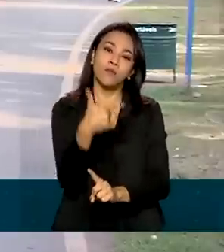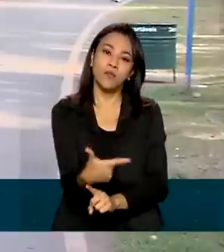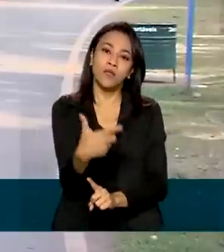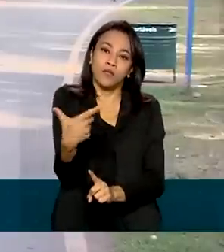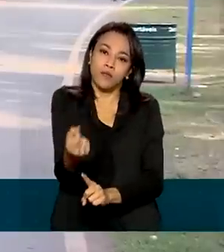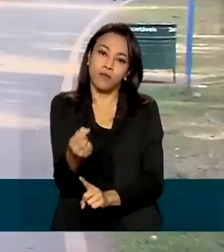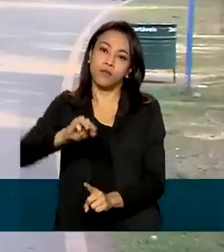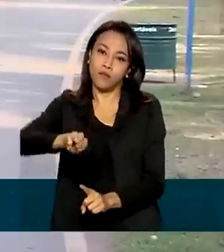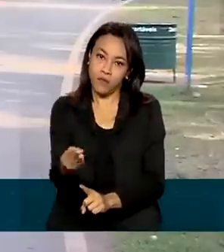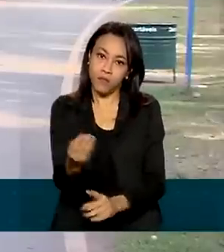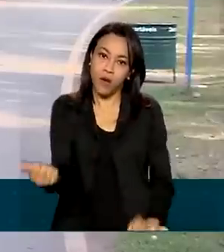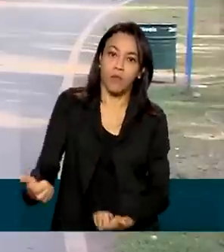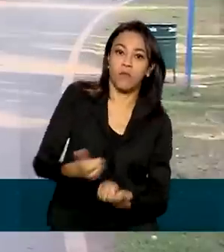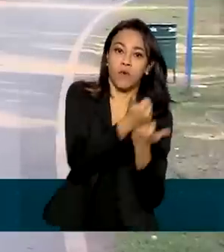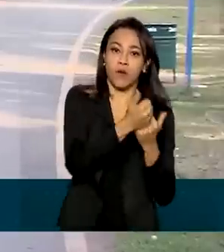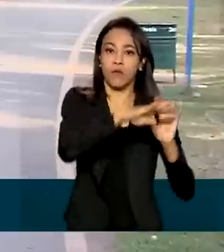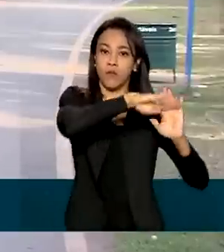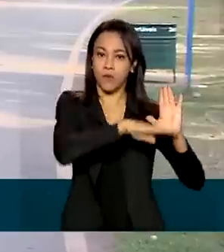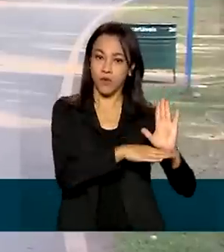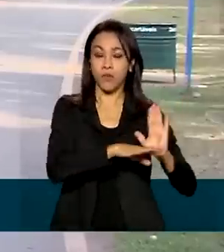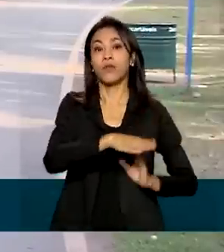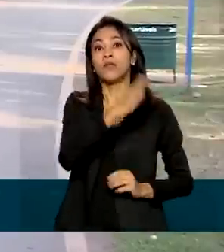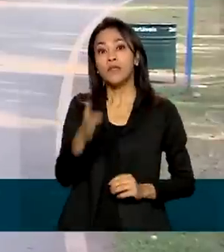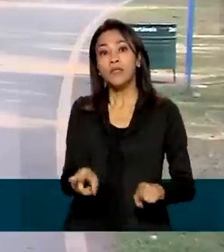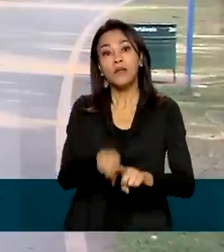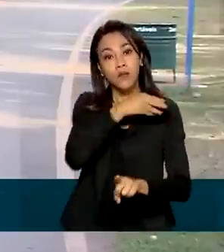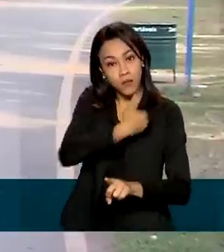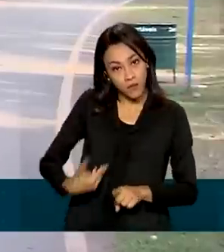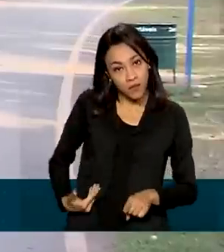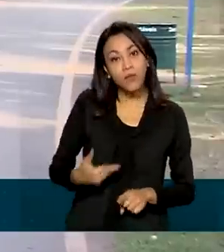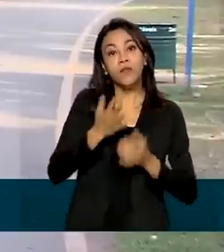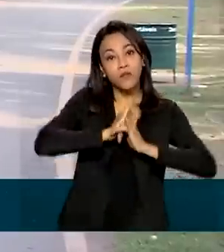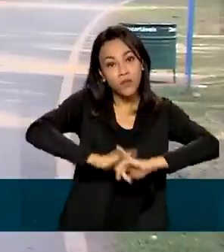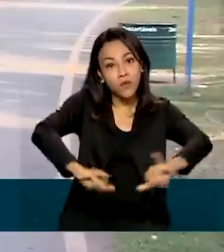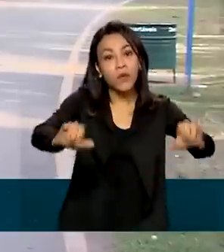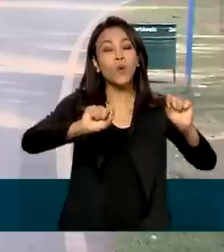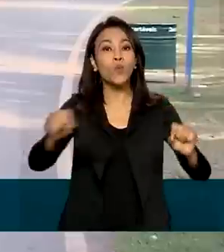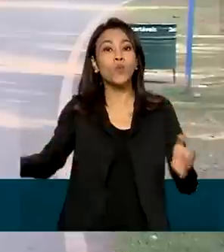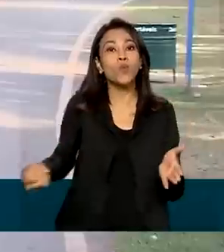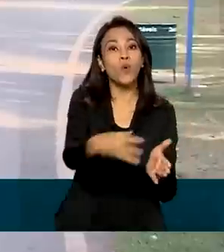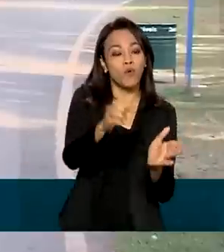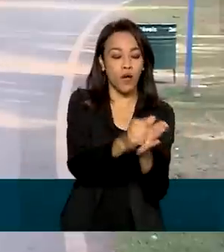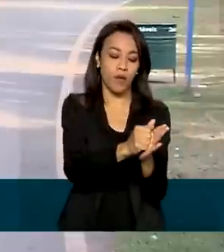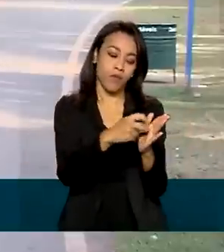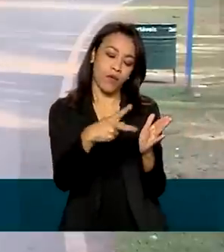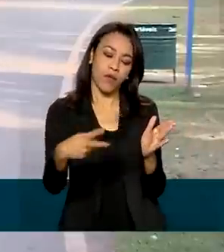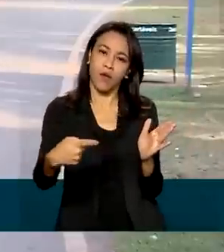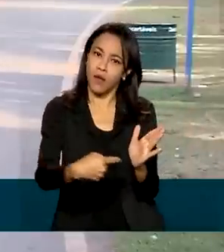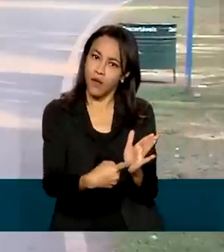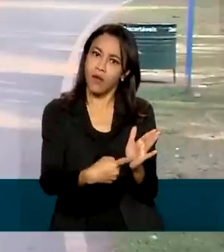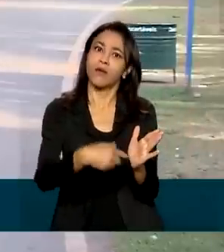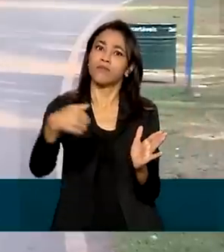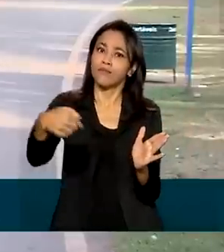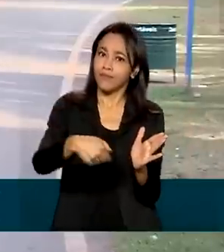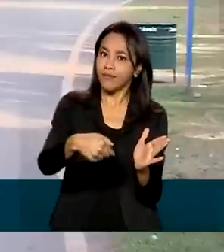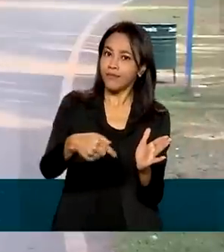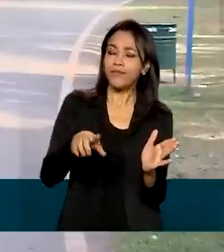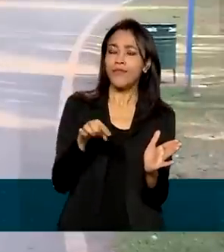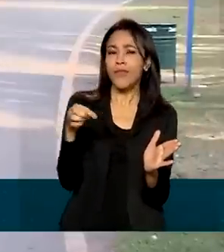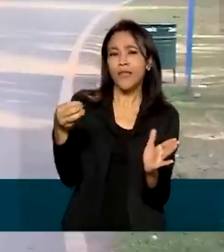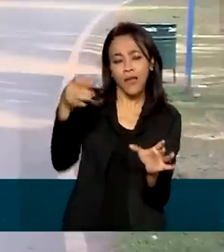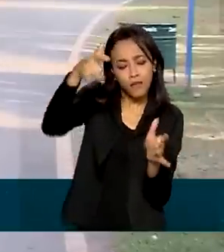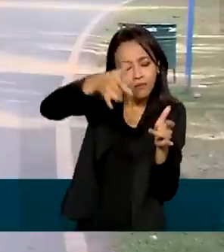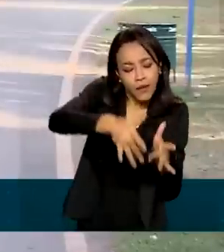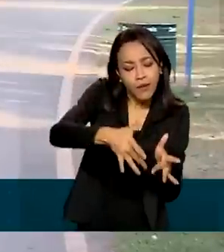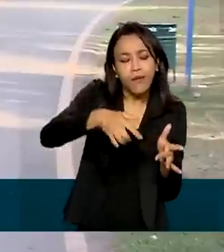o programa. Além disso, o governo também lançou uma nova funcionalidade no aplicativo ConnectSUS. É o Peso Saudável, lá